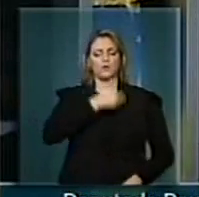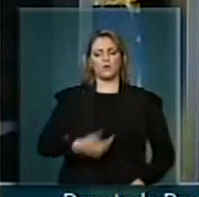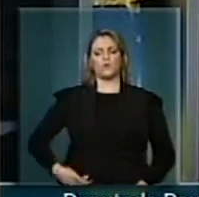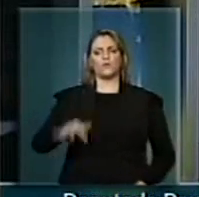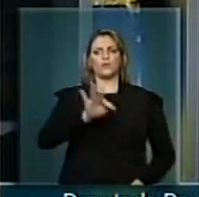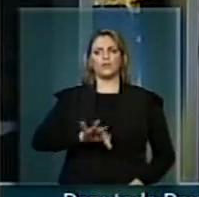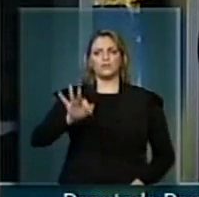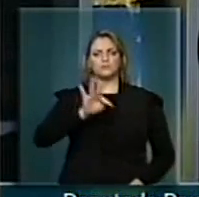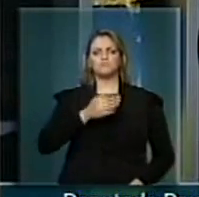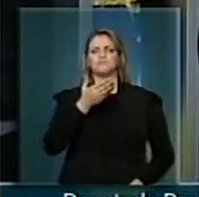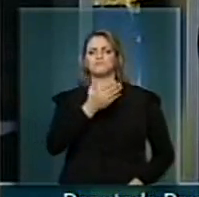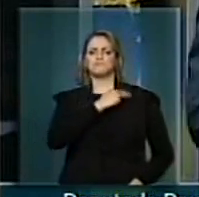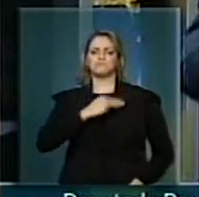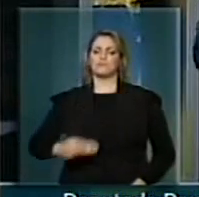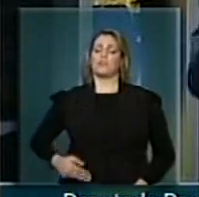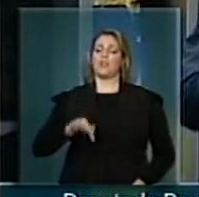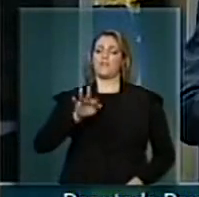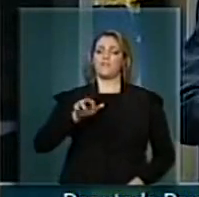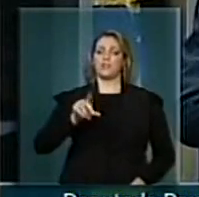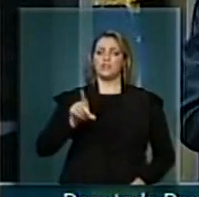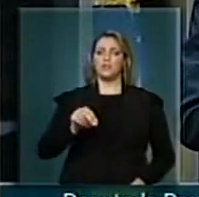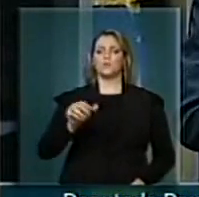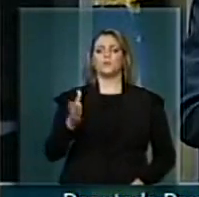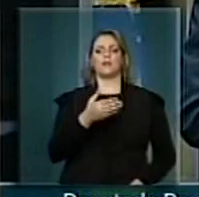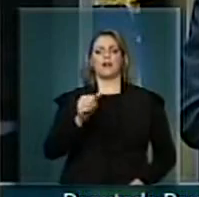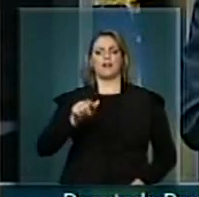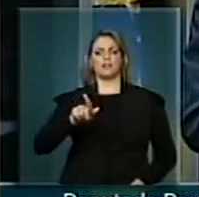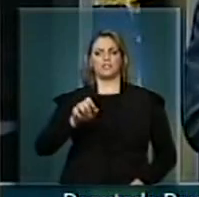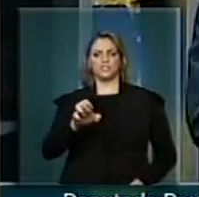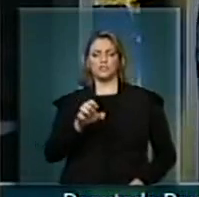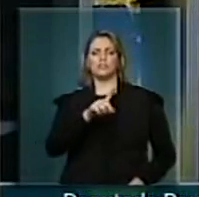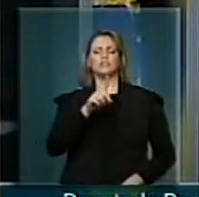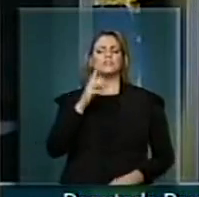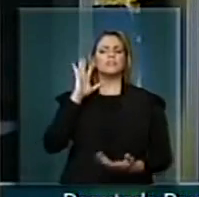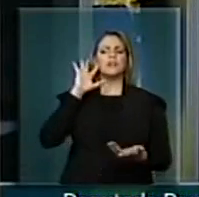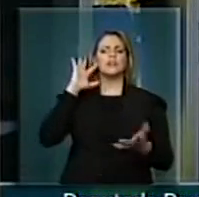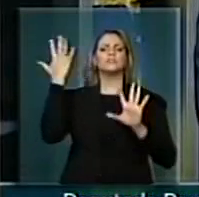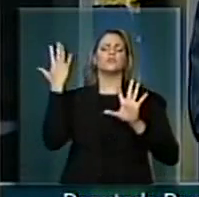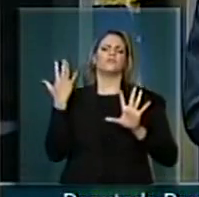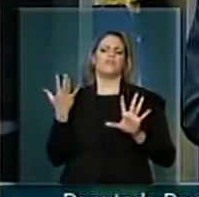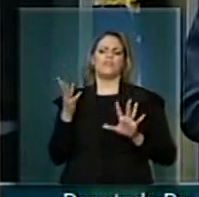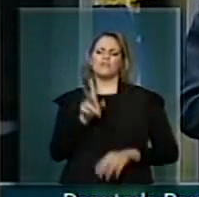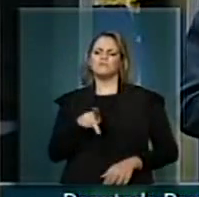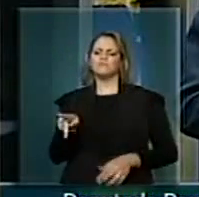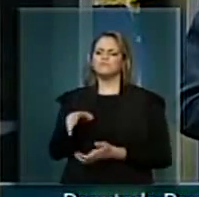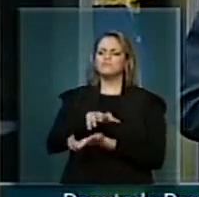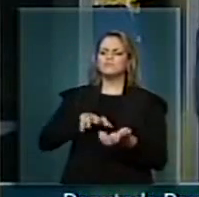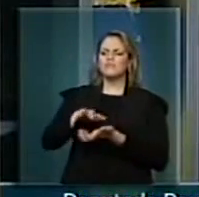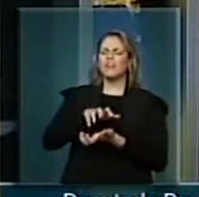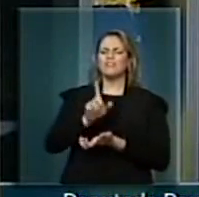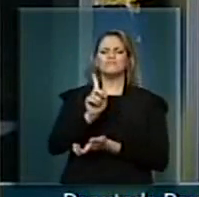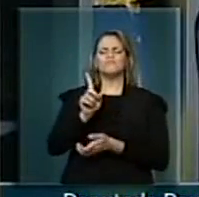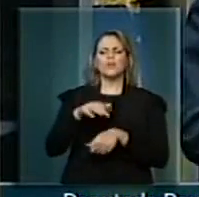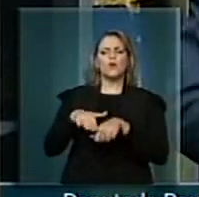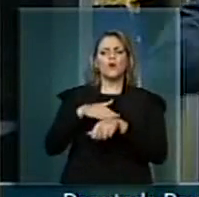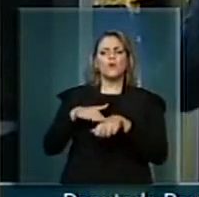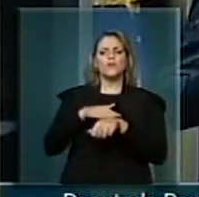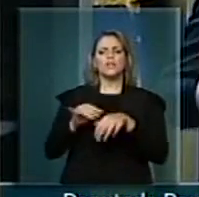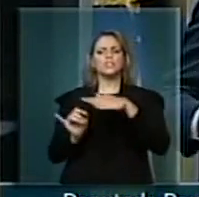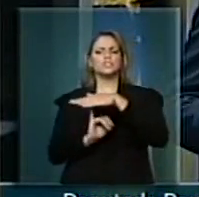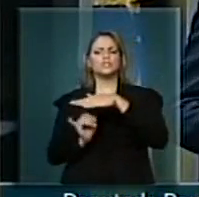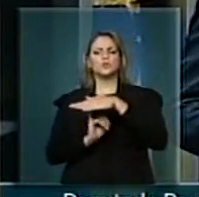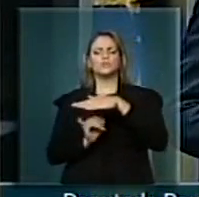através do ministro Fernando Haddad, dialogasse com a categoria dos professores dos institutos federais de educação superior, os IFES,